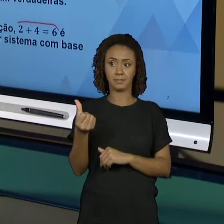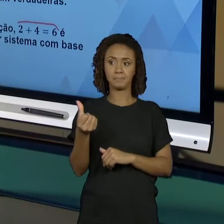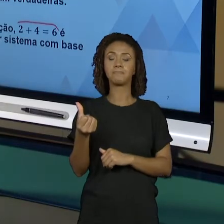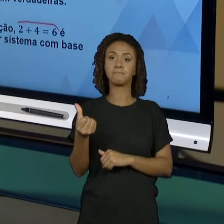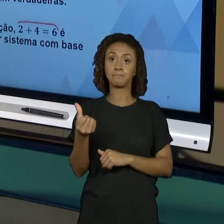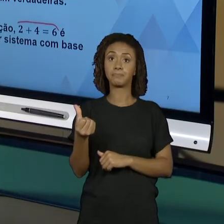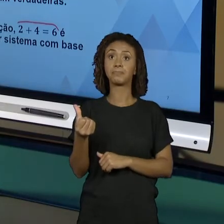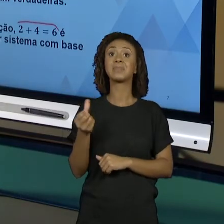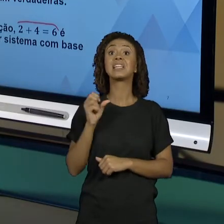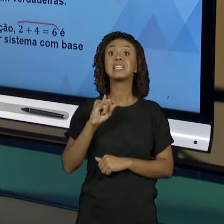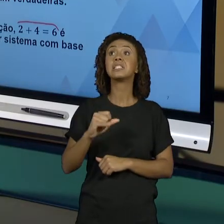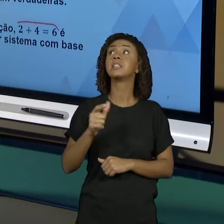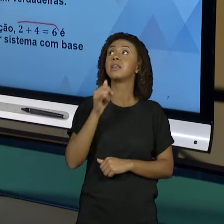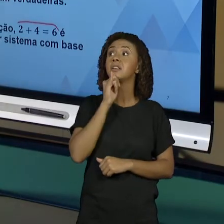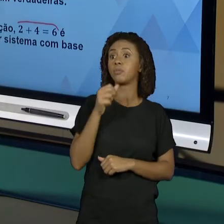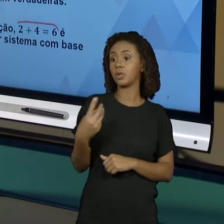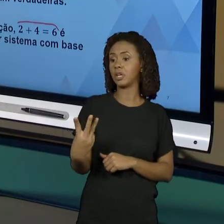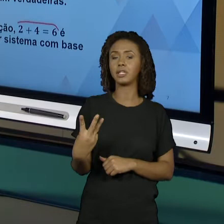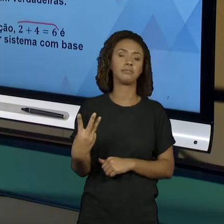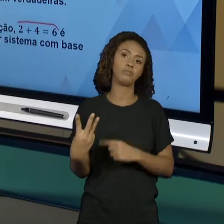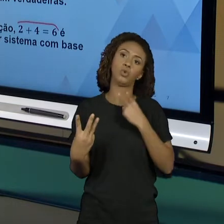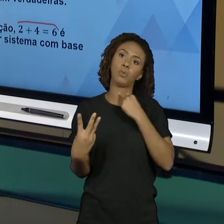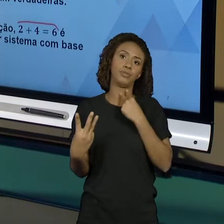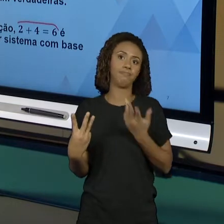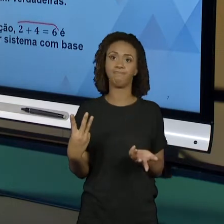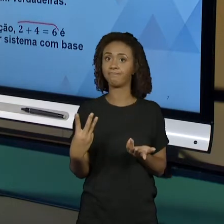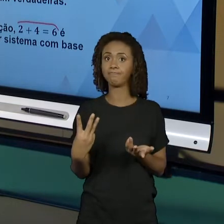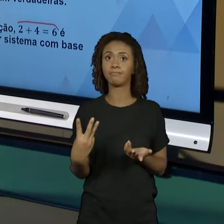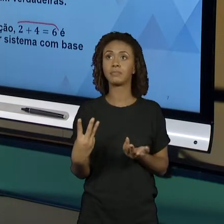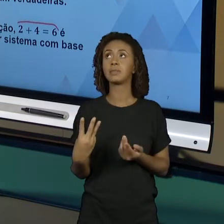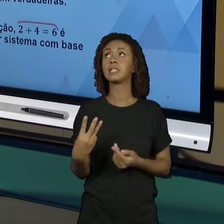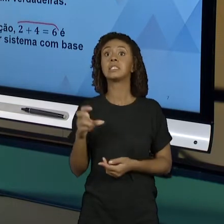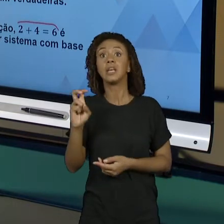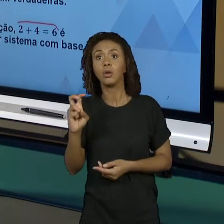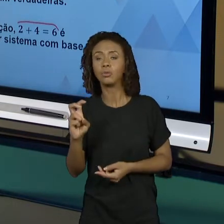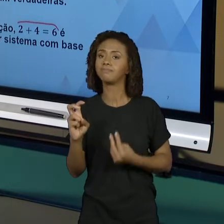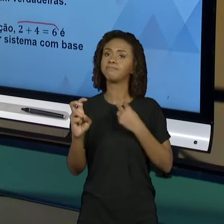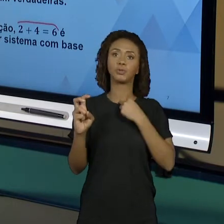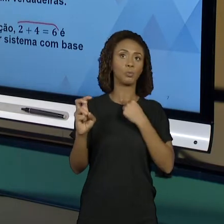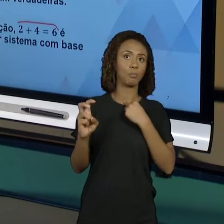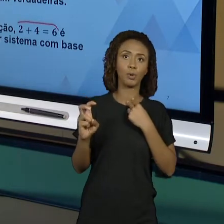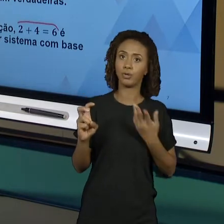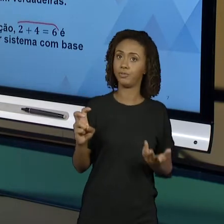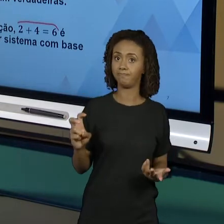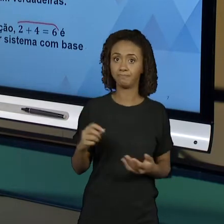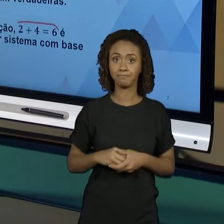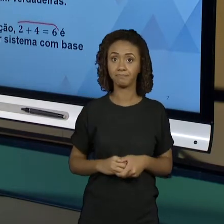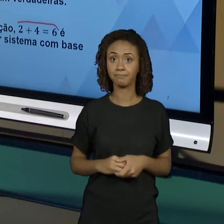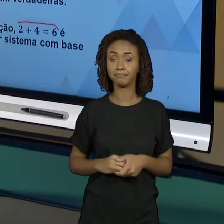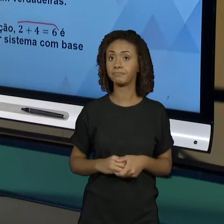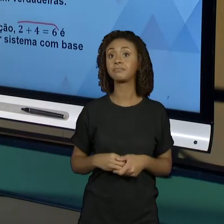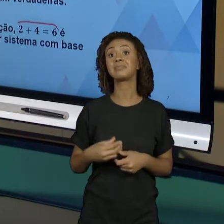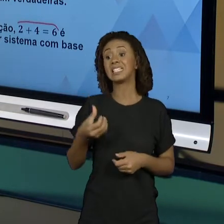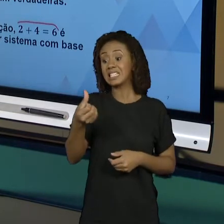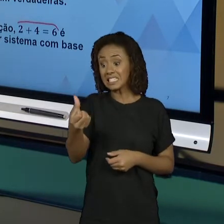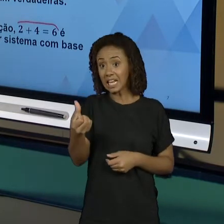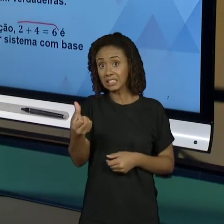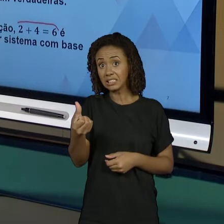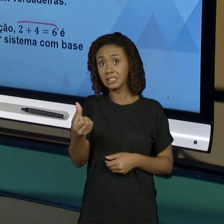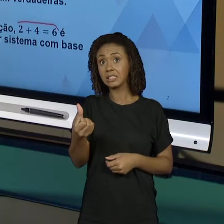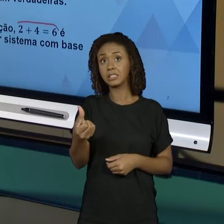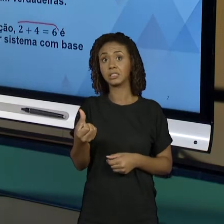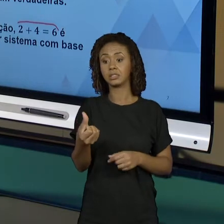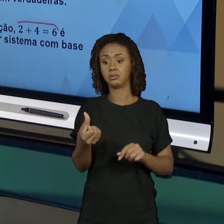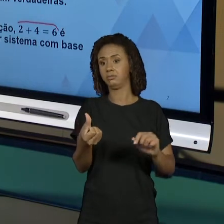Porque se fosse base 3, eu não podia aparecer o 6. Se fosse base 5, não podia aparecer o número 6. Base 6, não poderia